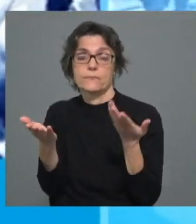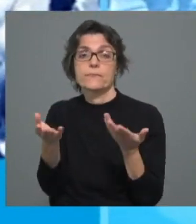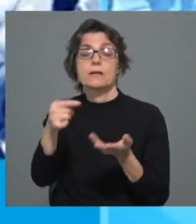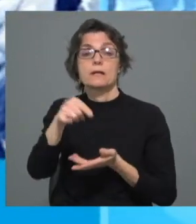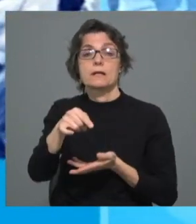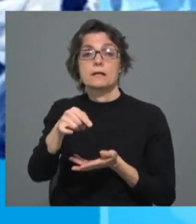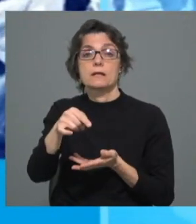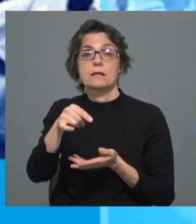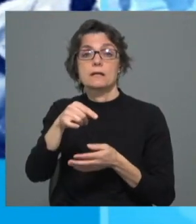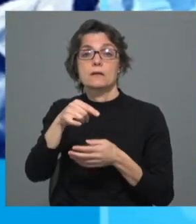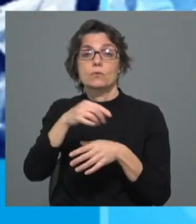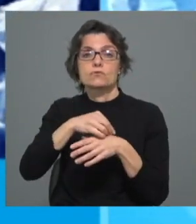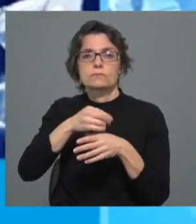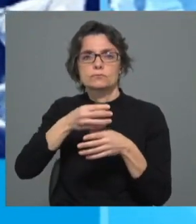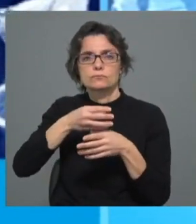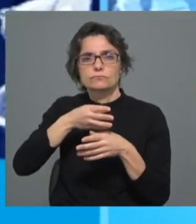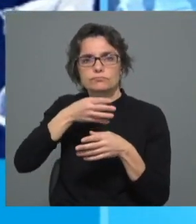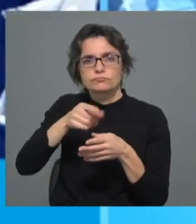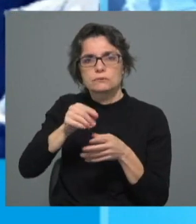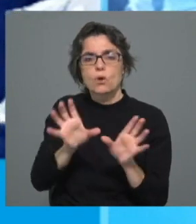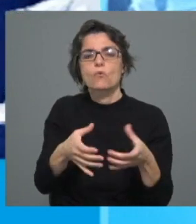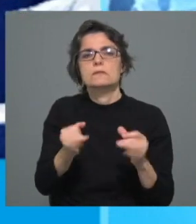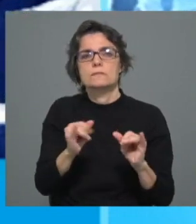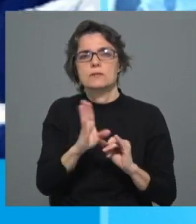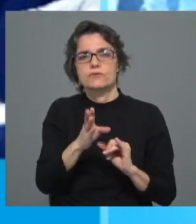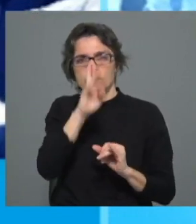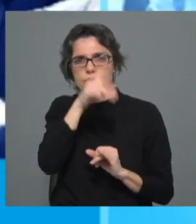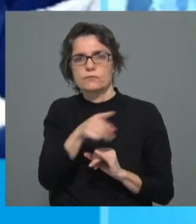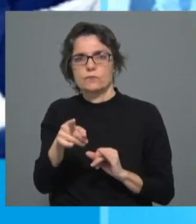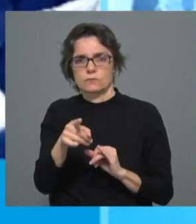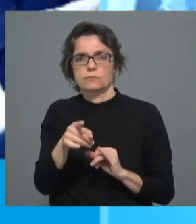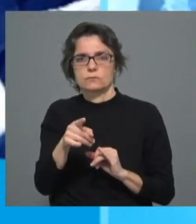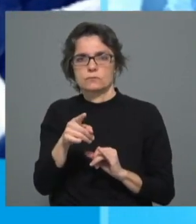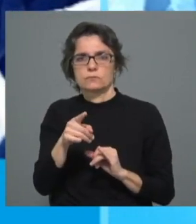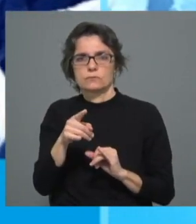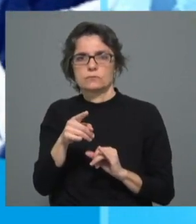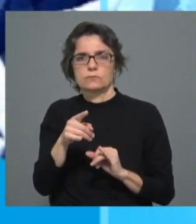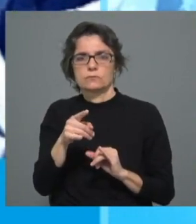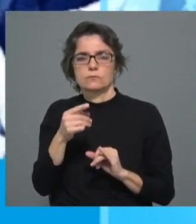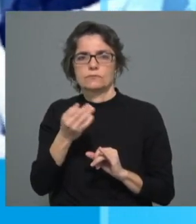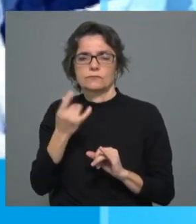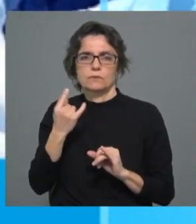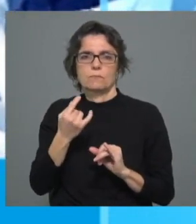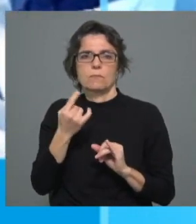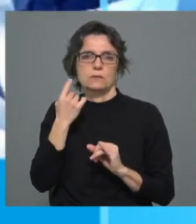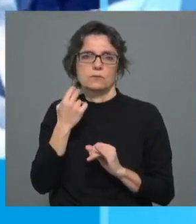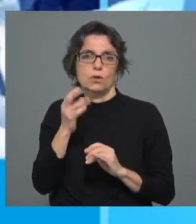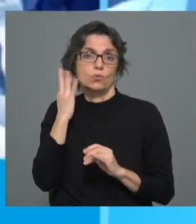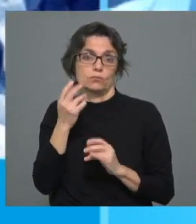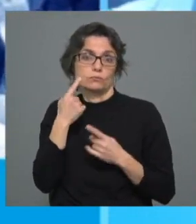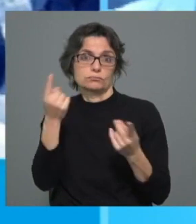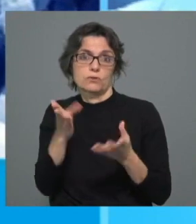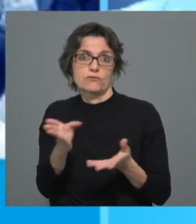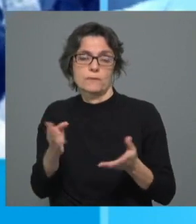depoimentos, a Comissão fez um esforço para chegar, digamos, a uma estimativa que publicou. Mas, enfim, esta questão